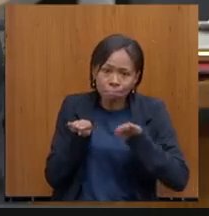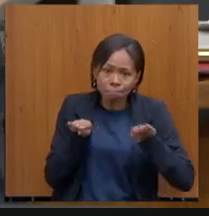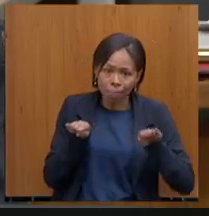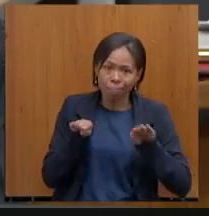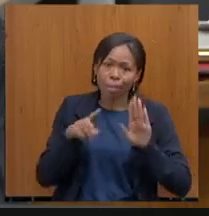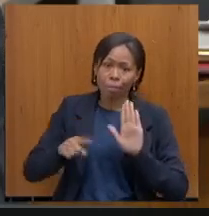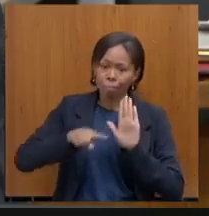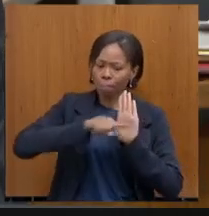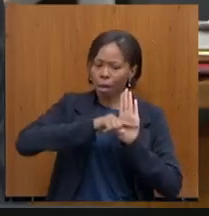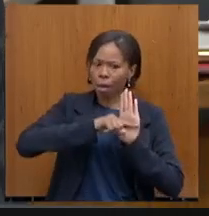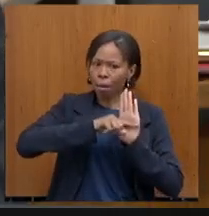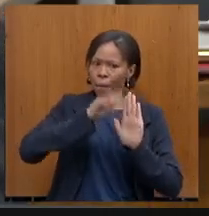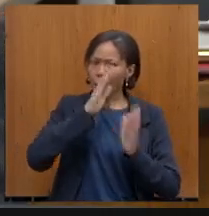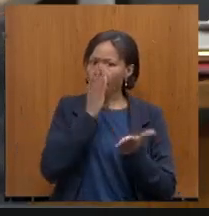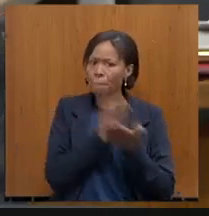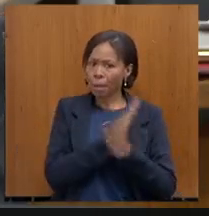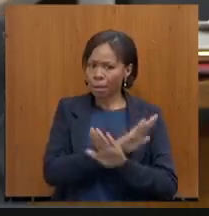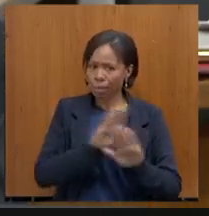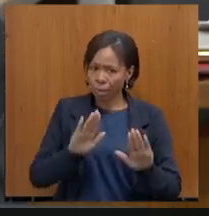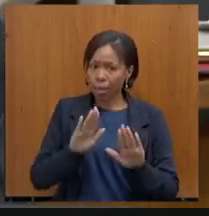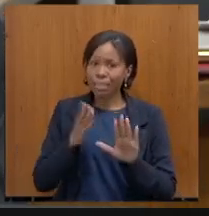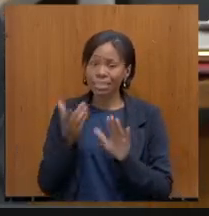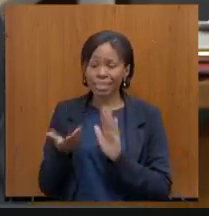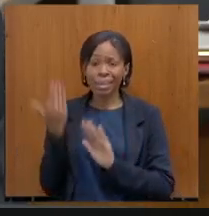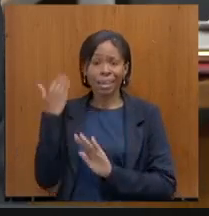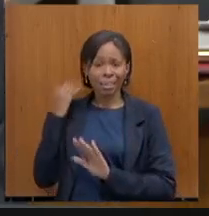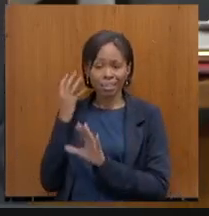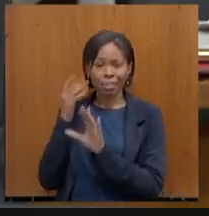e, ao mesmo tempo, equacionar os passivos anteriores.